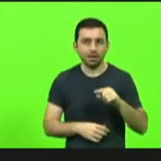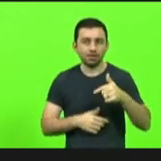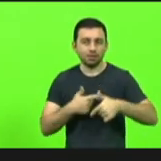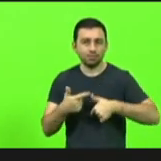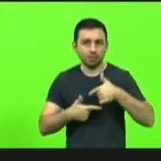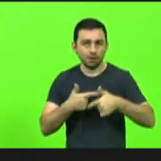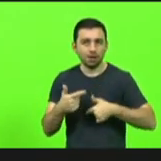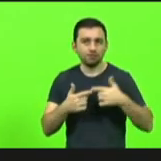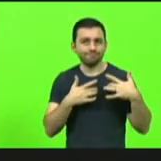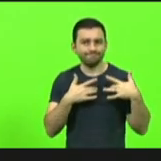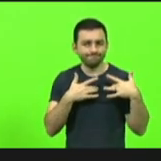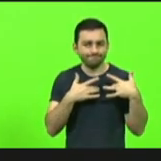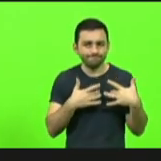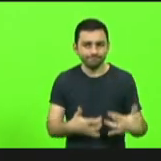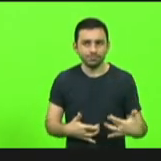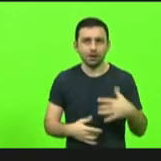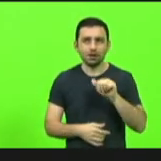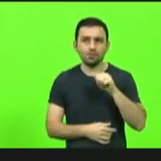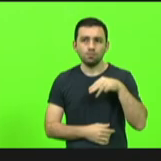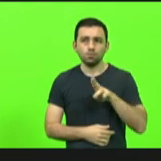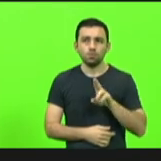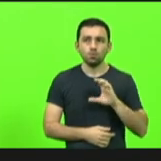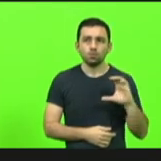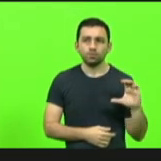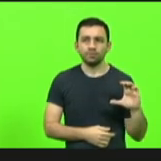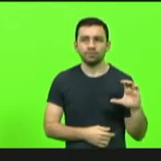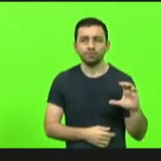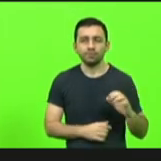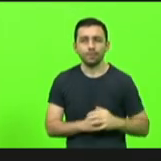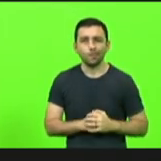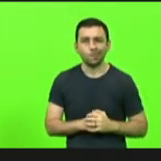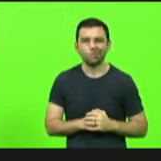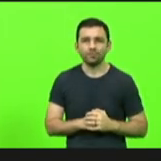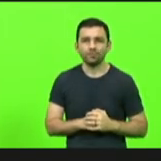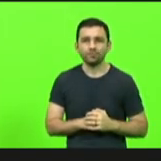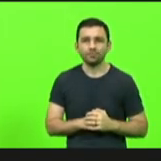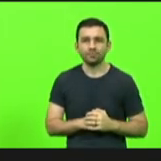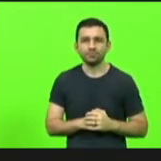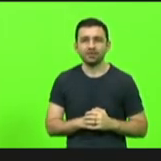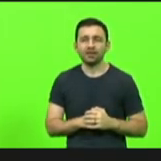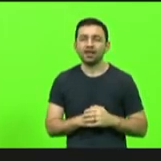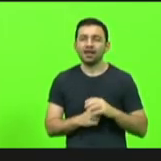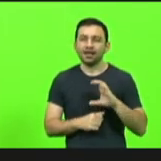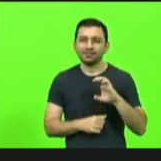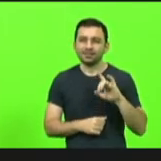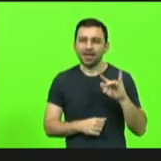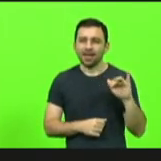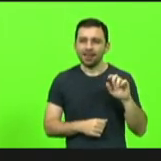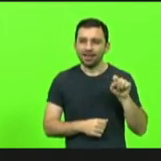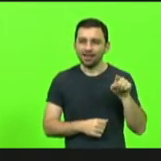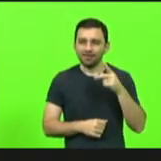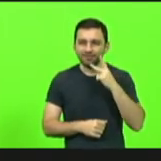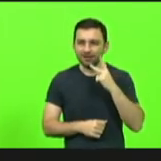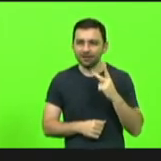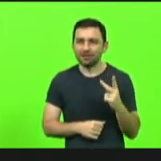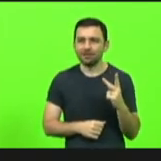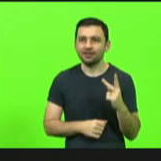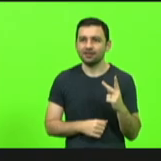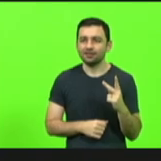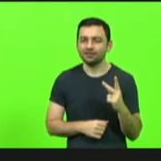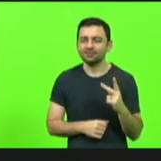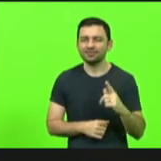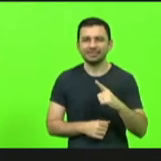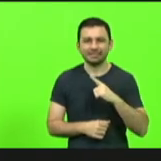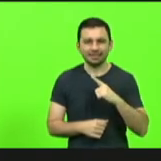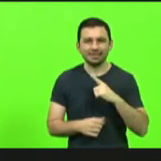voluntário da MUC. A MUC, como a Celinha já relatou, tem uma